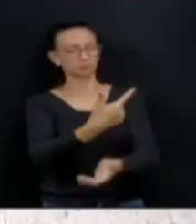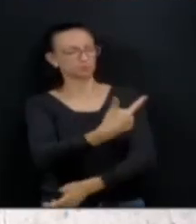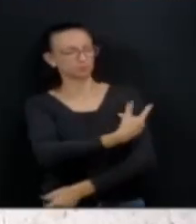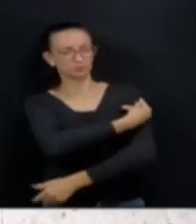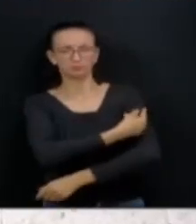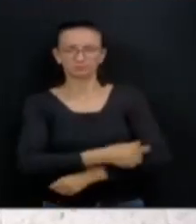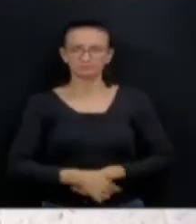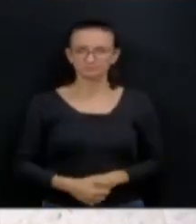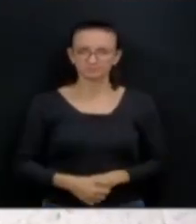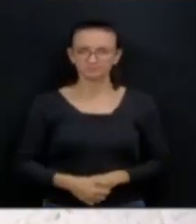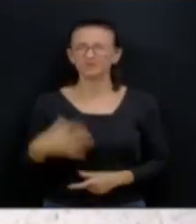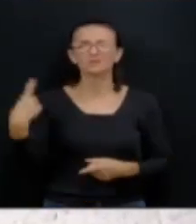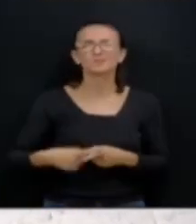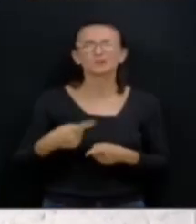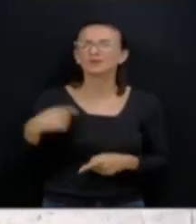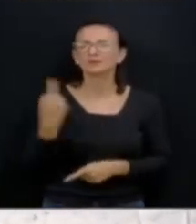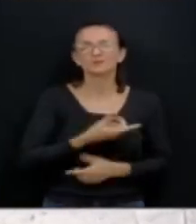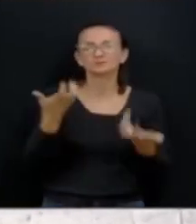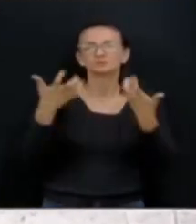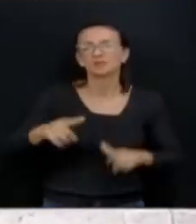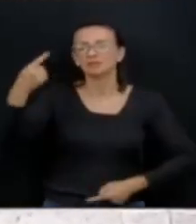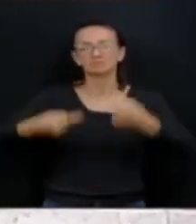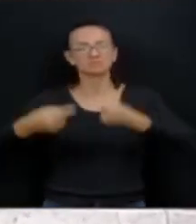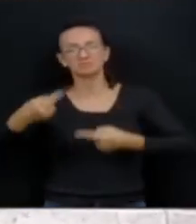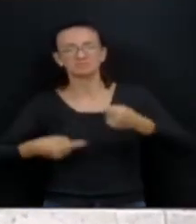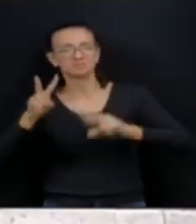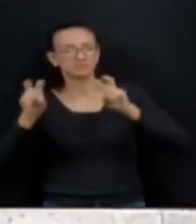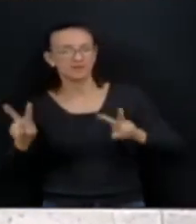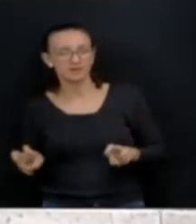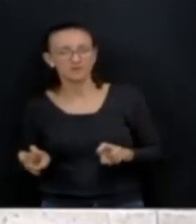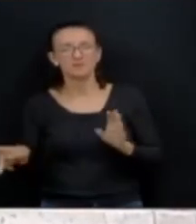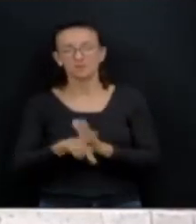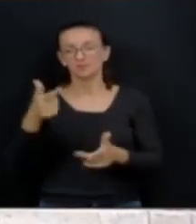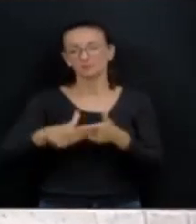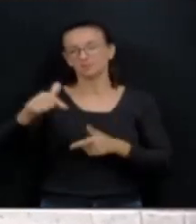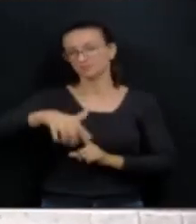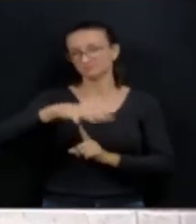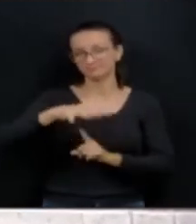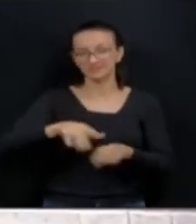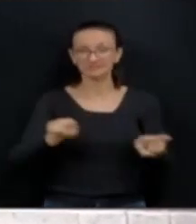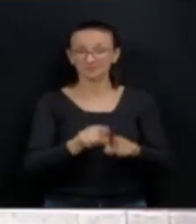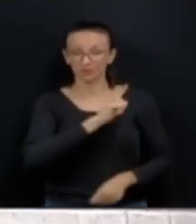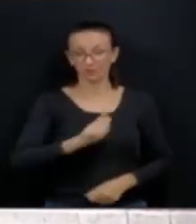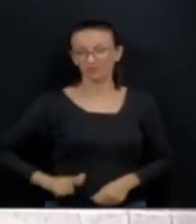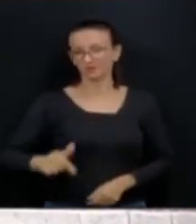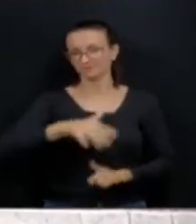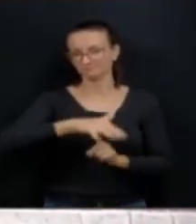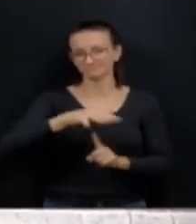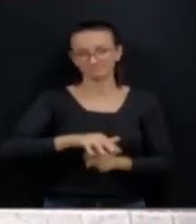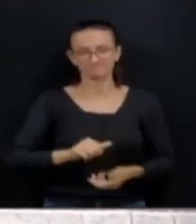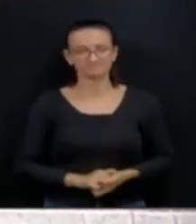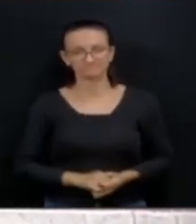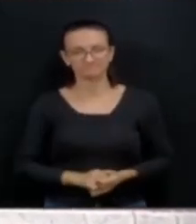para não debatermos os problemas do Paraná e do governo do Estado. Vamos falar da cobrança